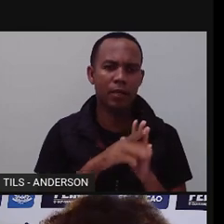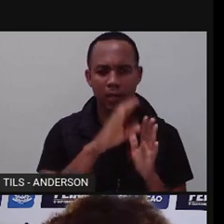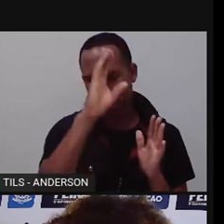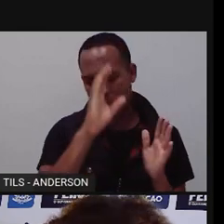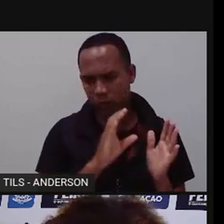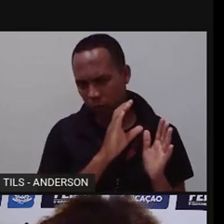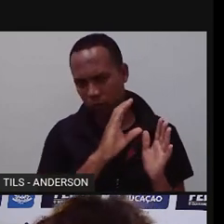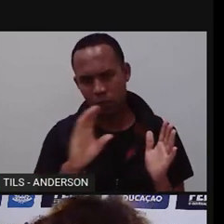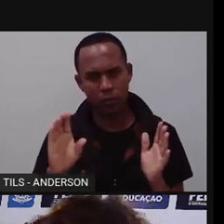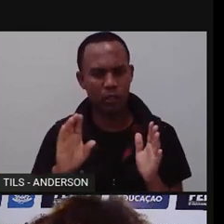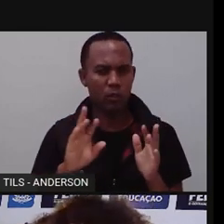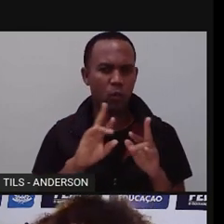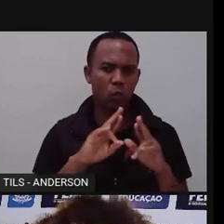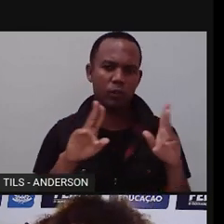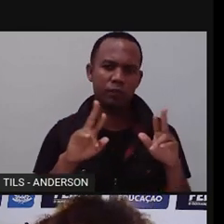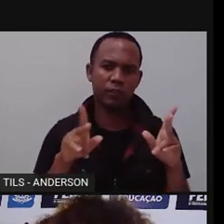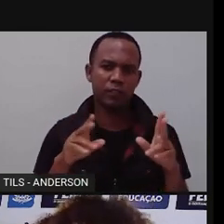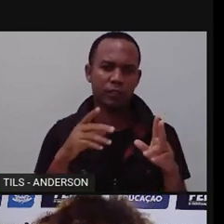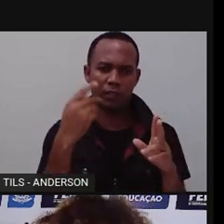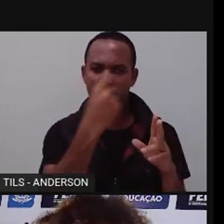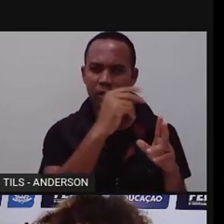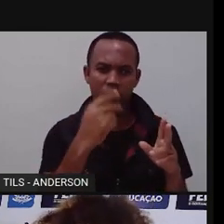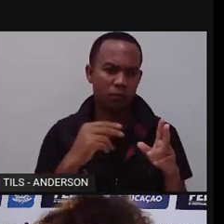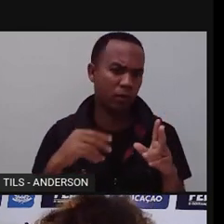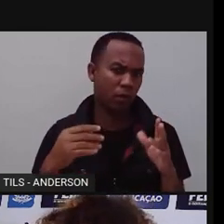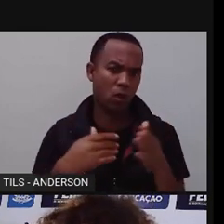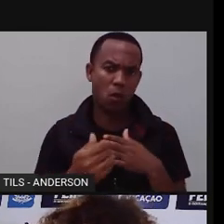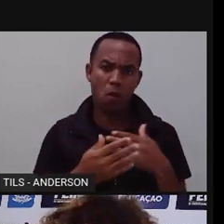Alguns vários morreram por conta dessa resistência.